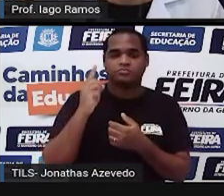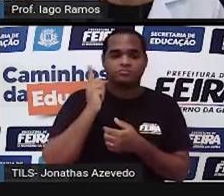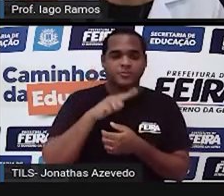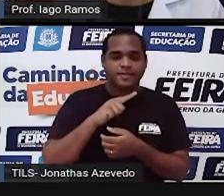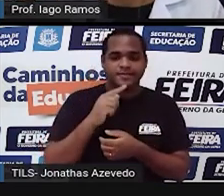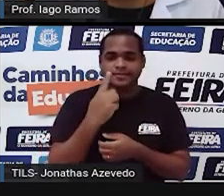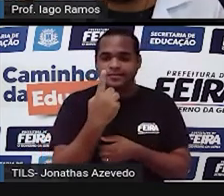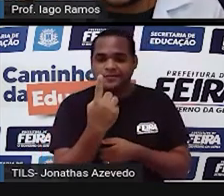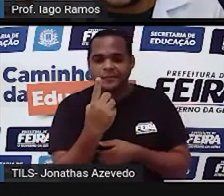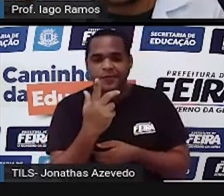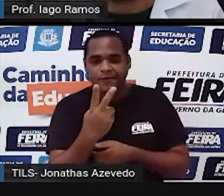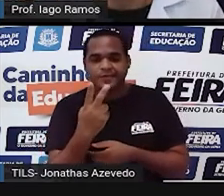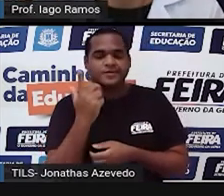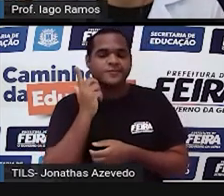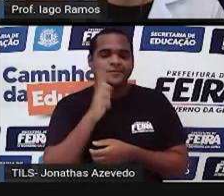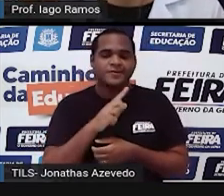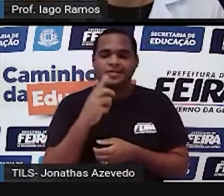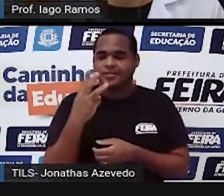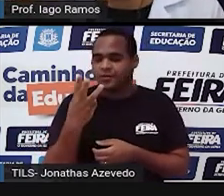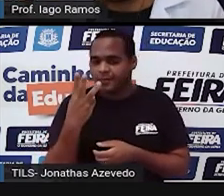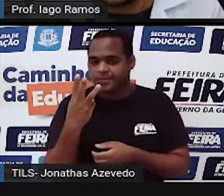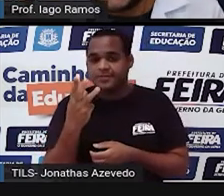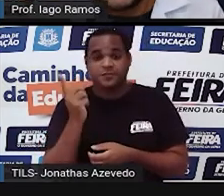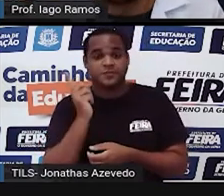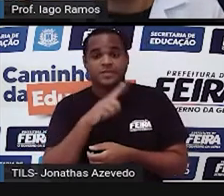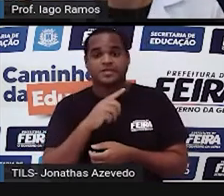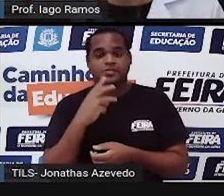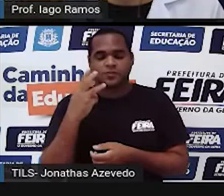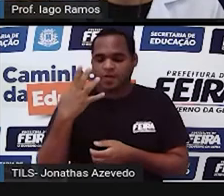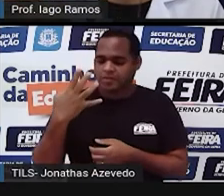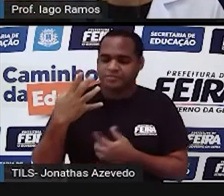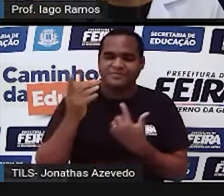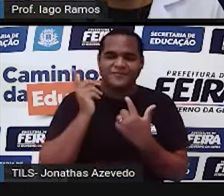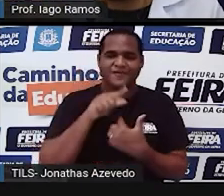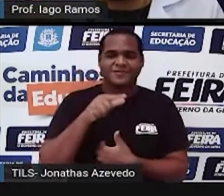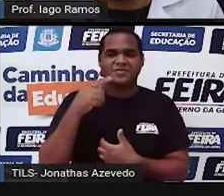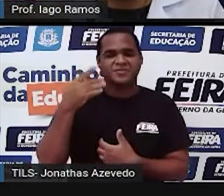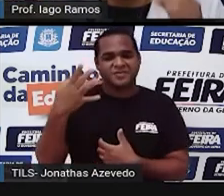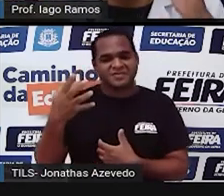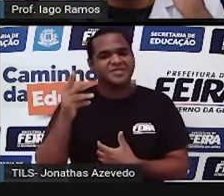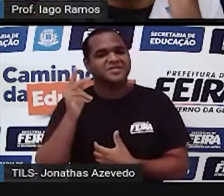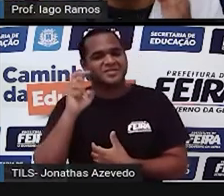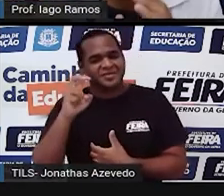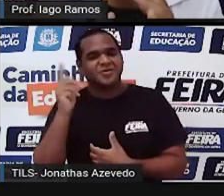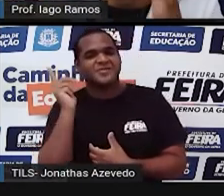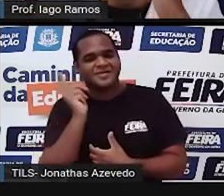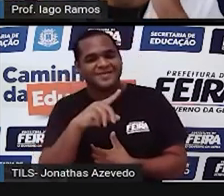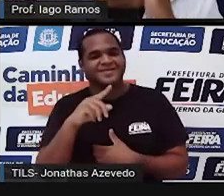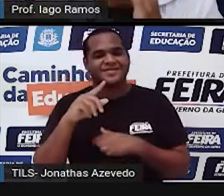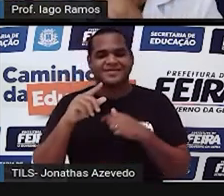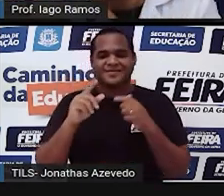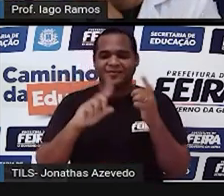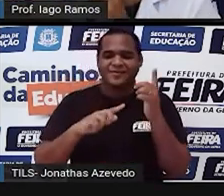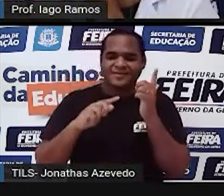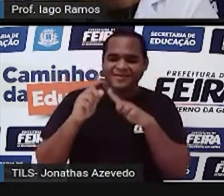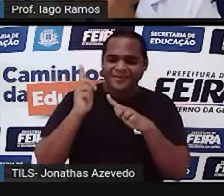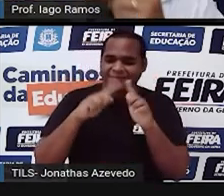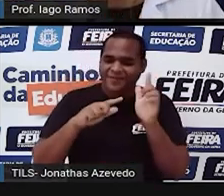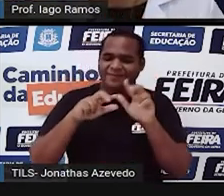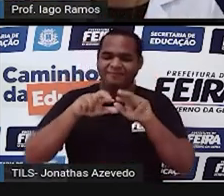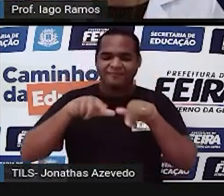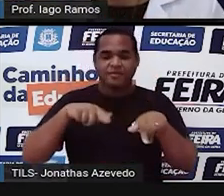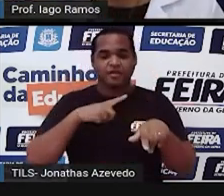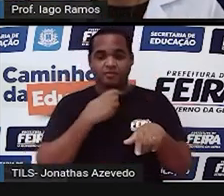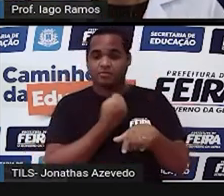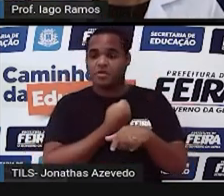Depois do um, vem o dois. Depois do dois, vem o três. Depois do três, vem o quatro. Então, a gente consegue ir escrevendo de um a